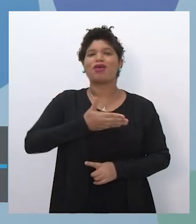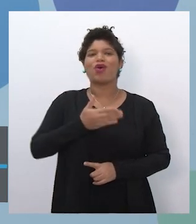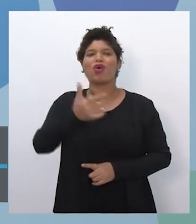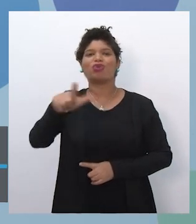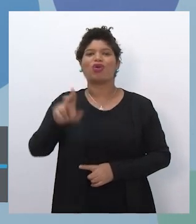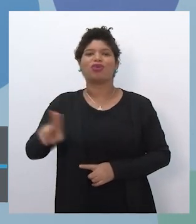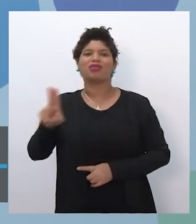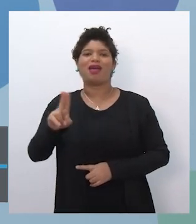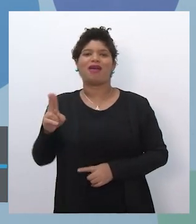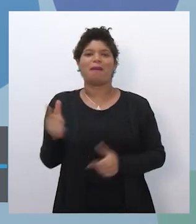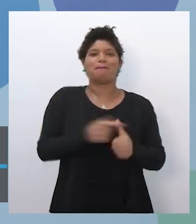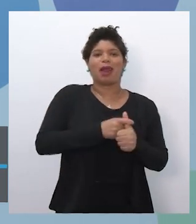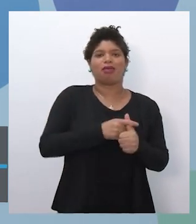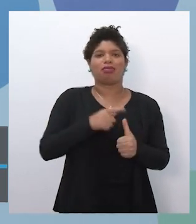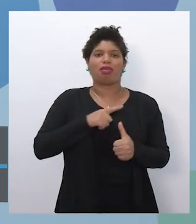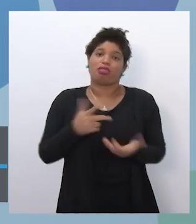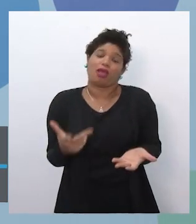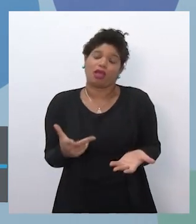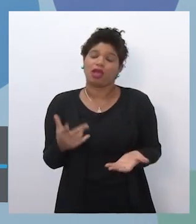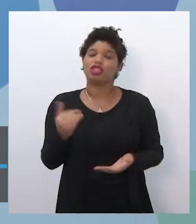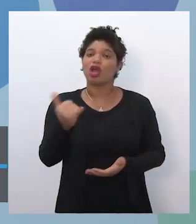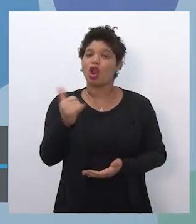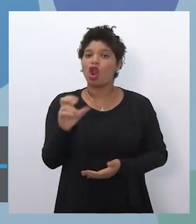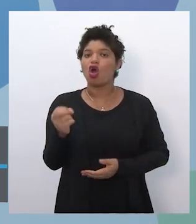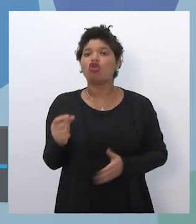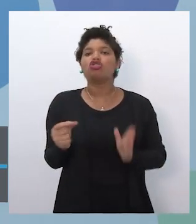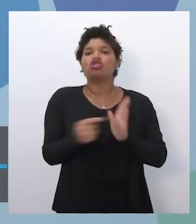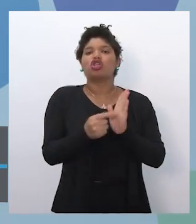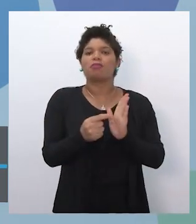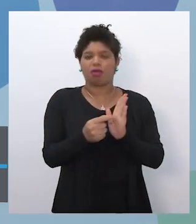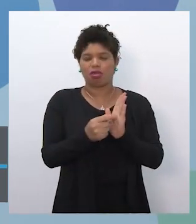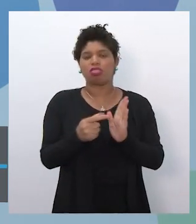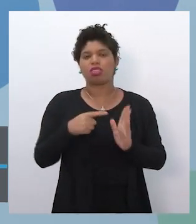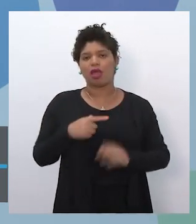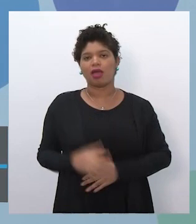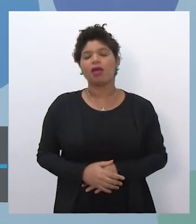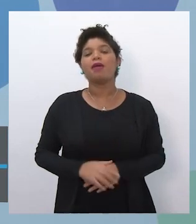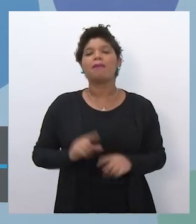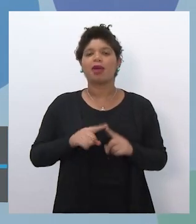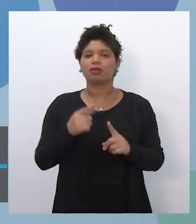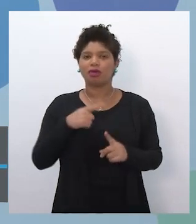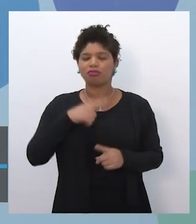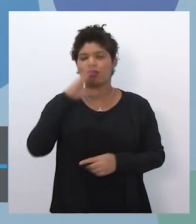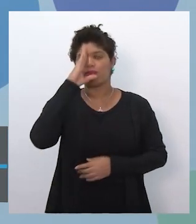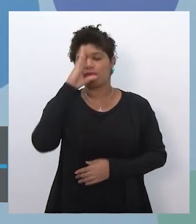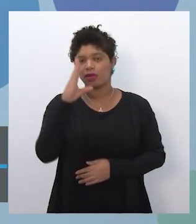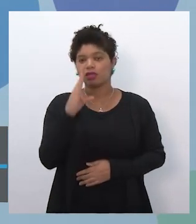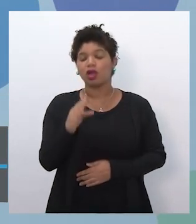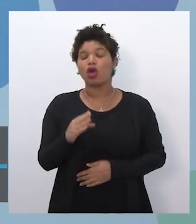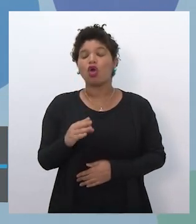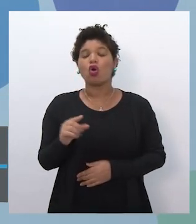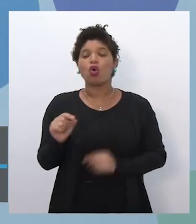a gente dê uma contrapartida, mas sempre voltada para o fortalecimento da aprendizagem para que esses estudantes